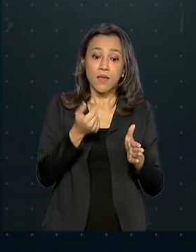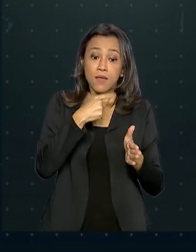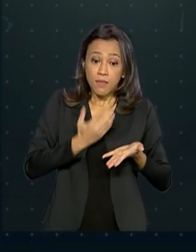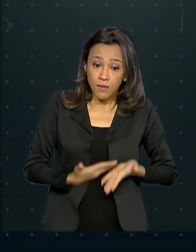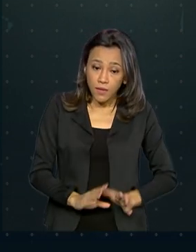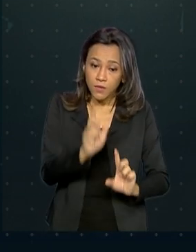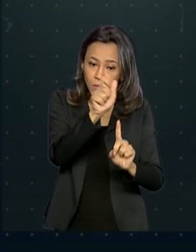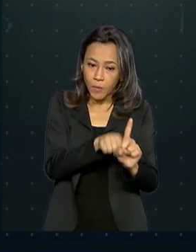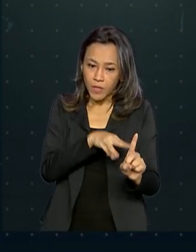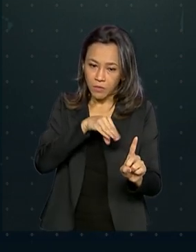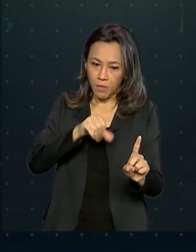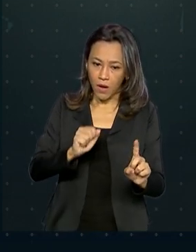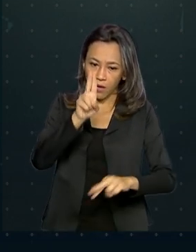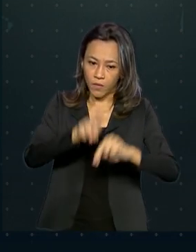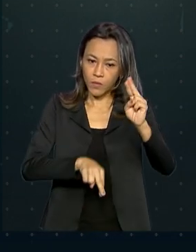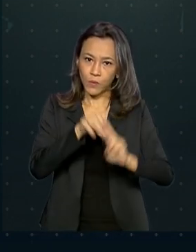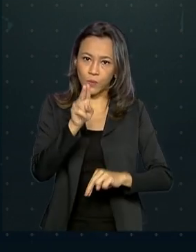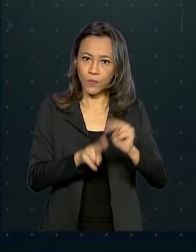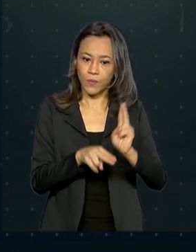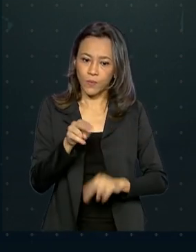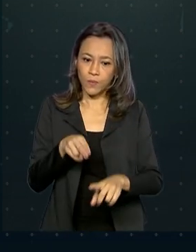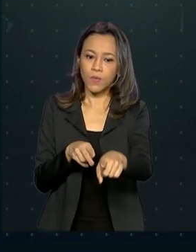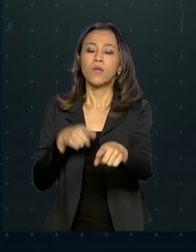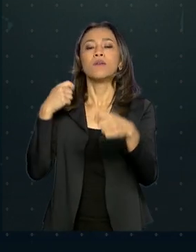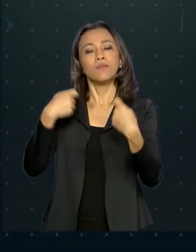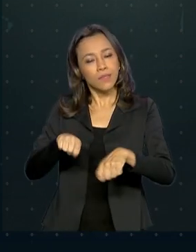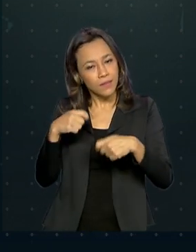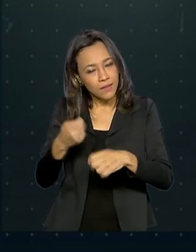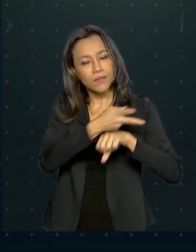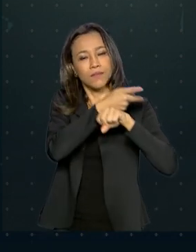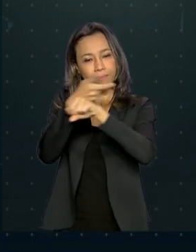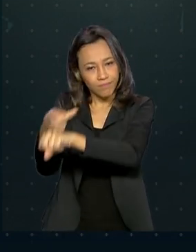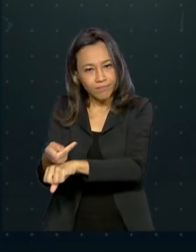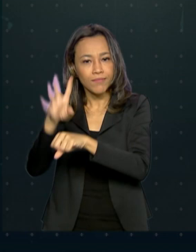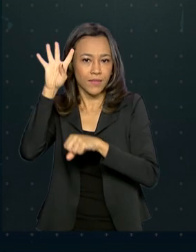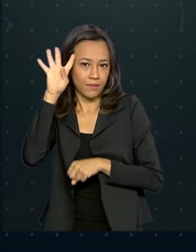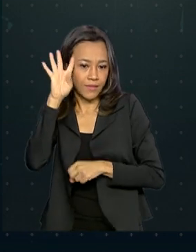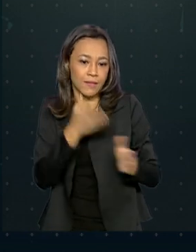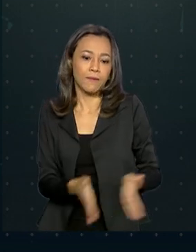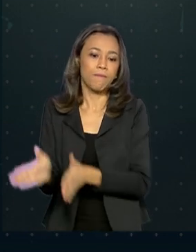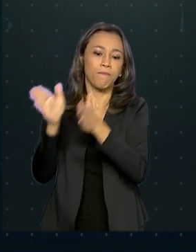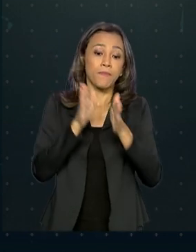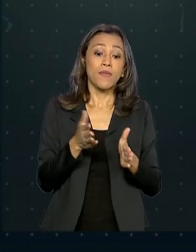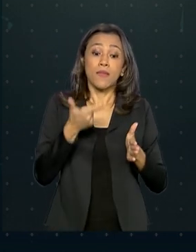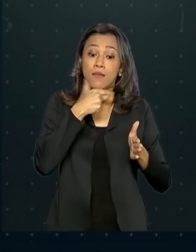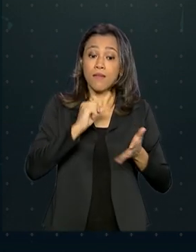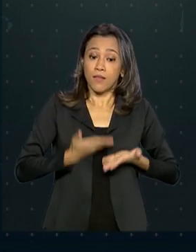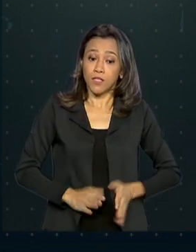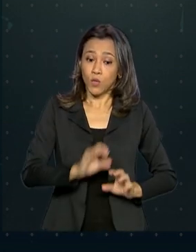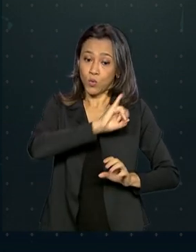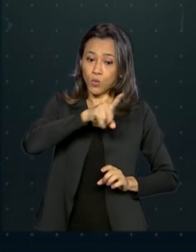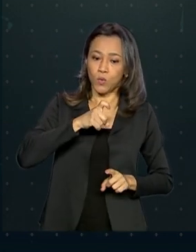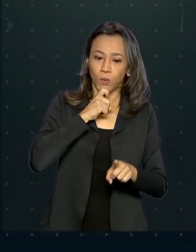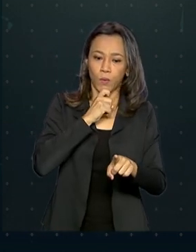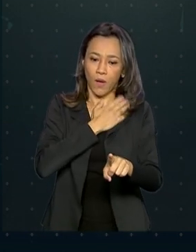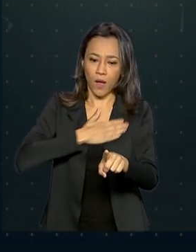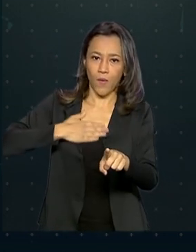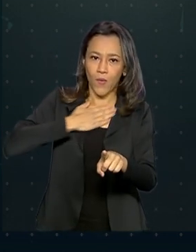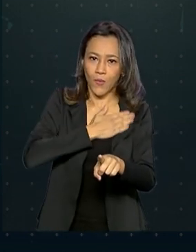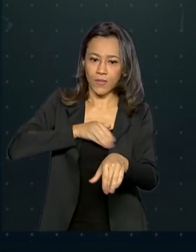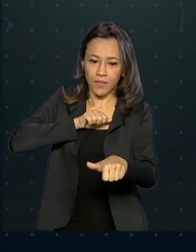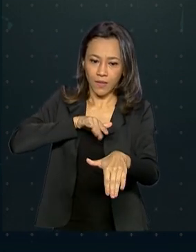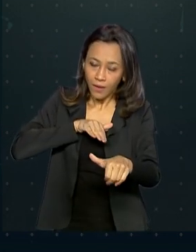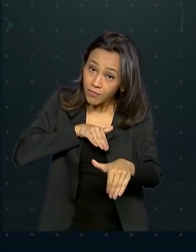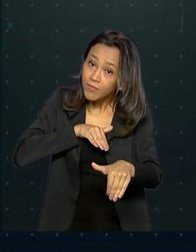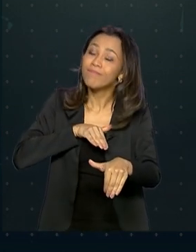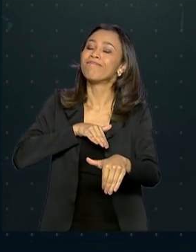aniversário em maio e junho deve ir às quartas-feiras. Quem é de julho, agosto e setembro